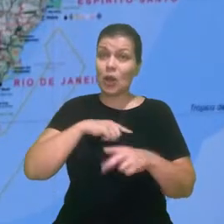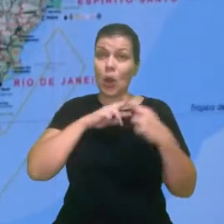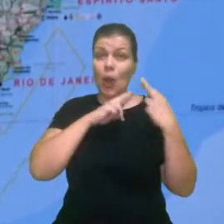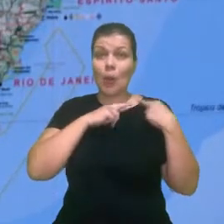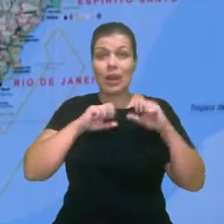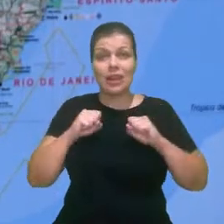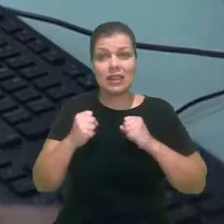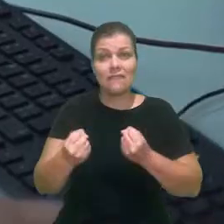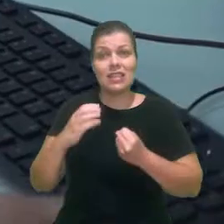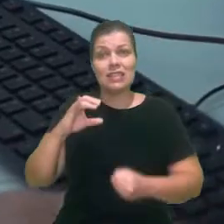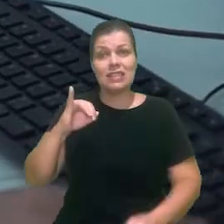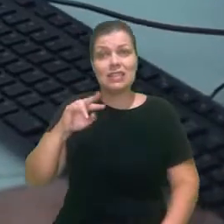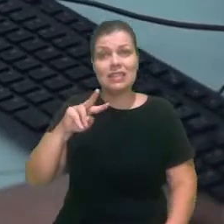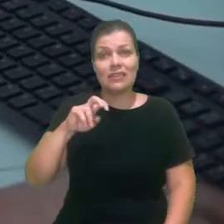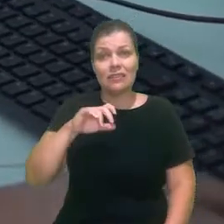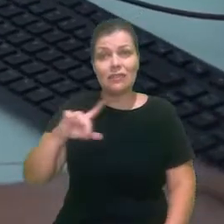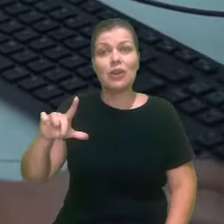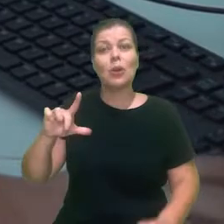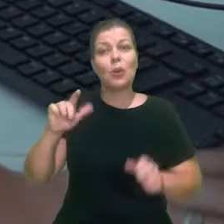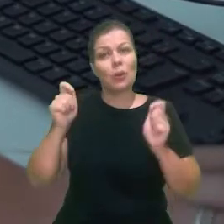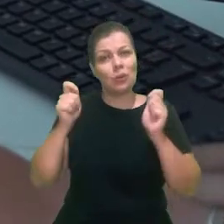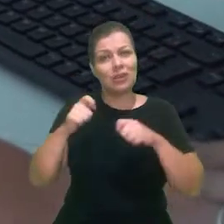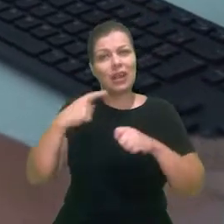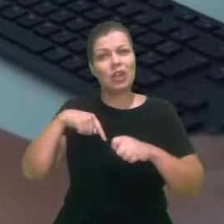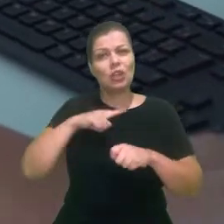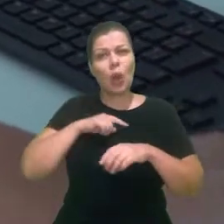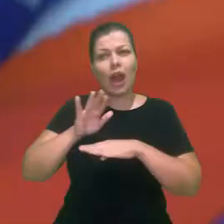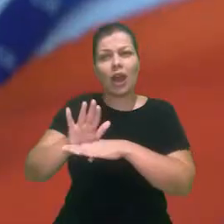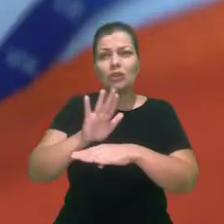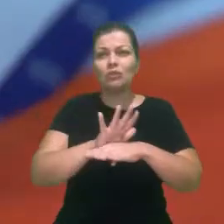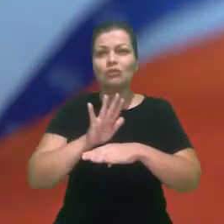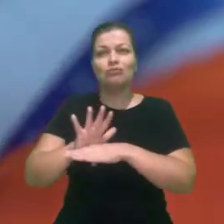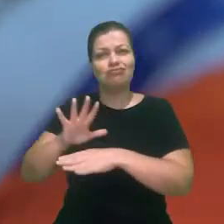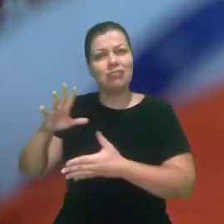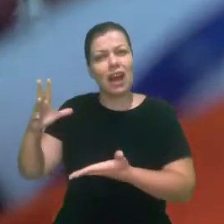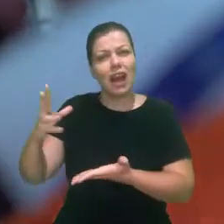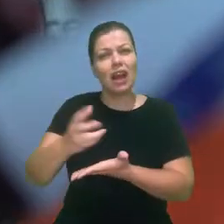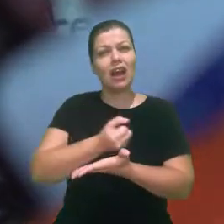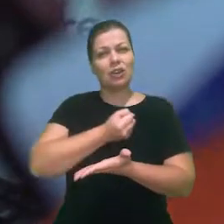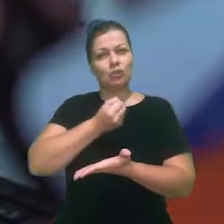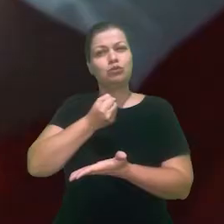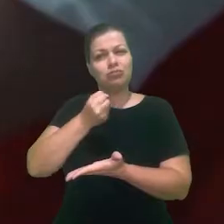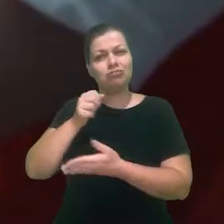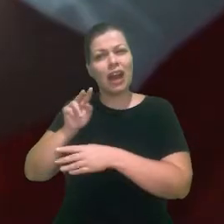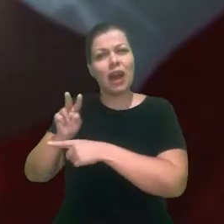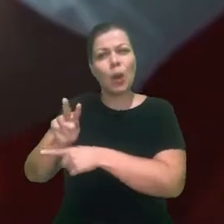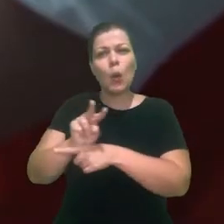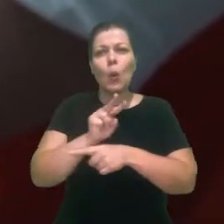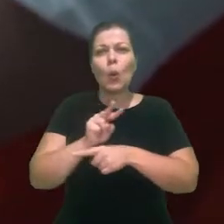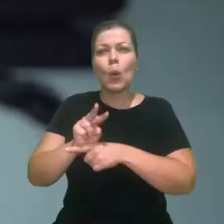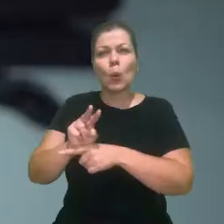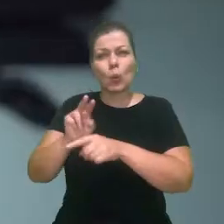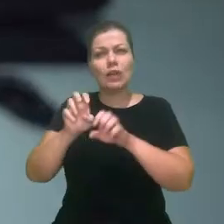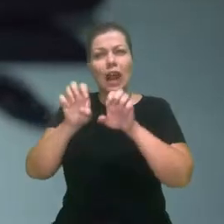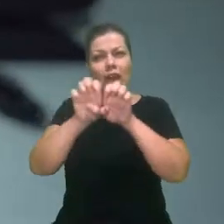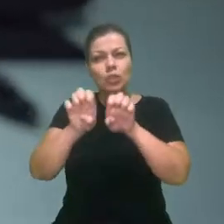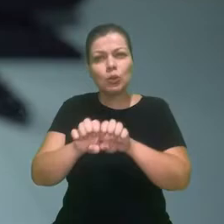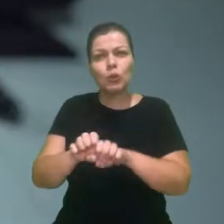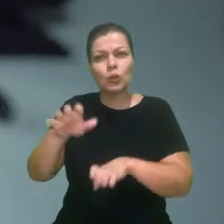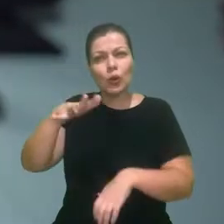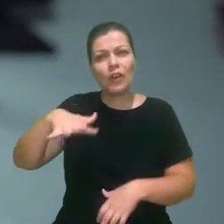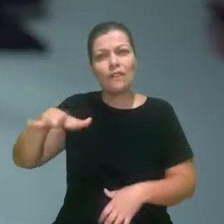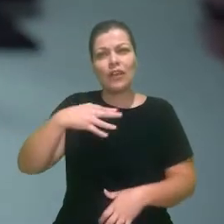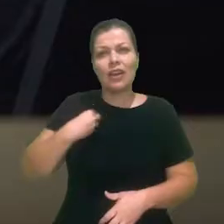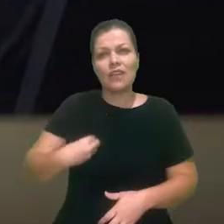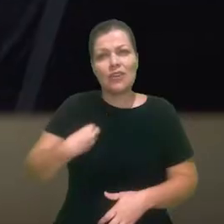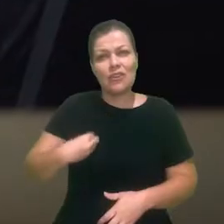defesa civil, que permite que nós possamos socorrer, remediar e recuperar a estrutura física